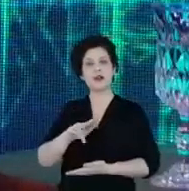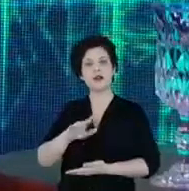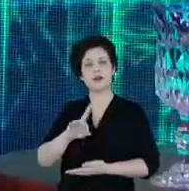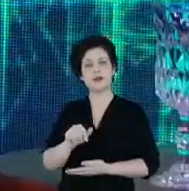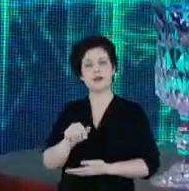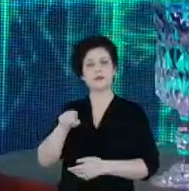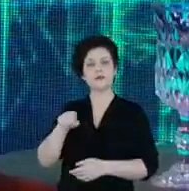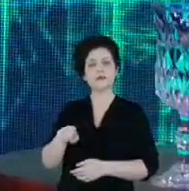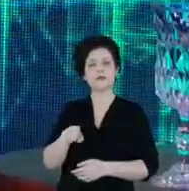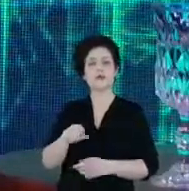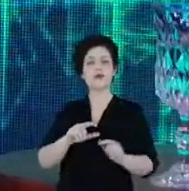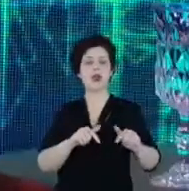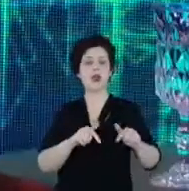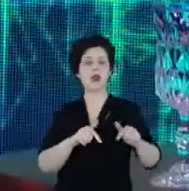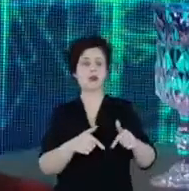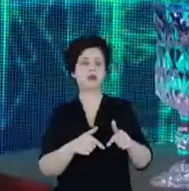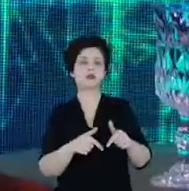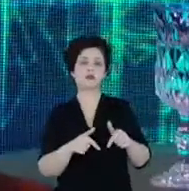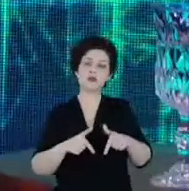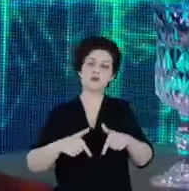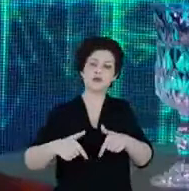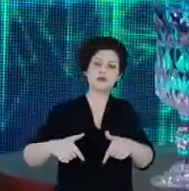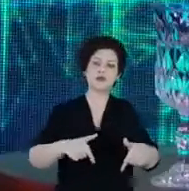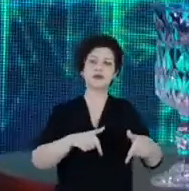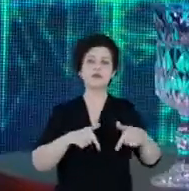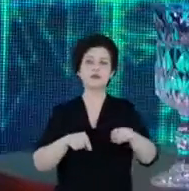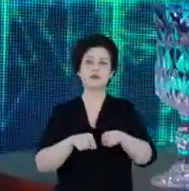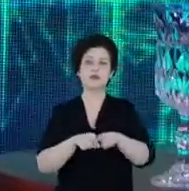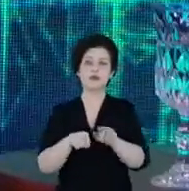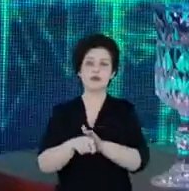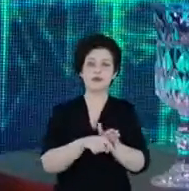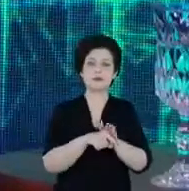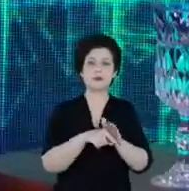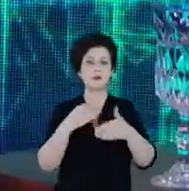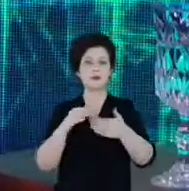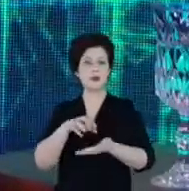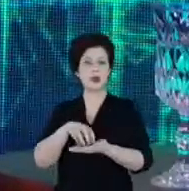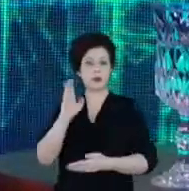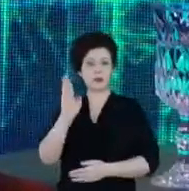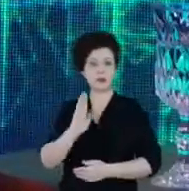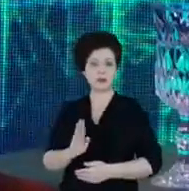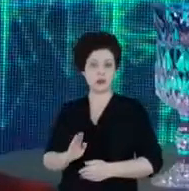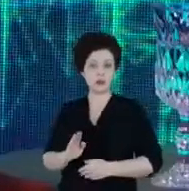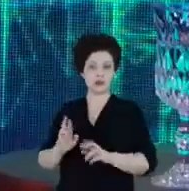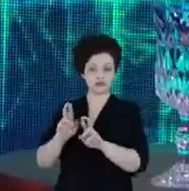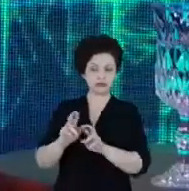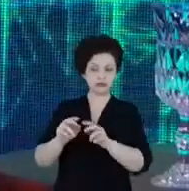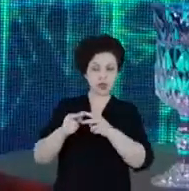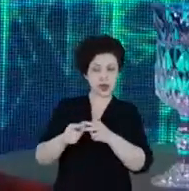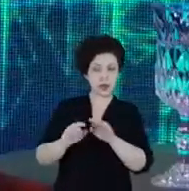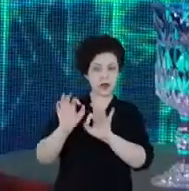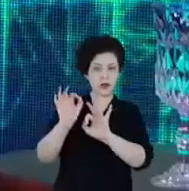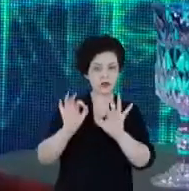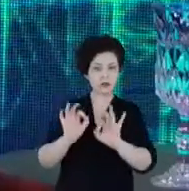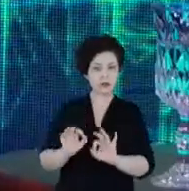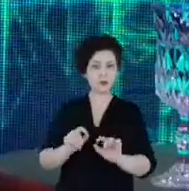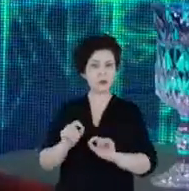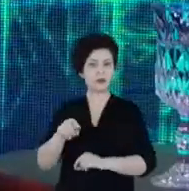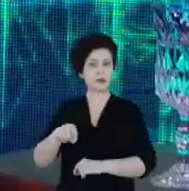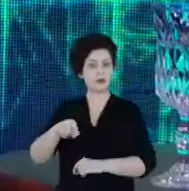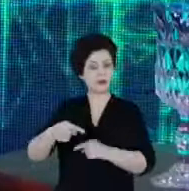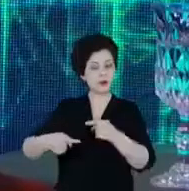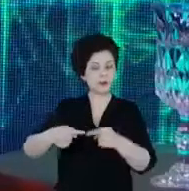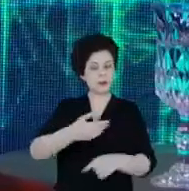de eficiência energética e pesquisa e desenvolvimento. E coube a ANEL fazer a regulamentação dessa política